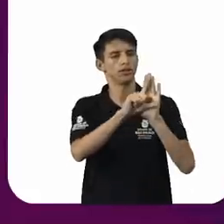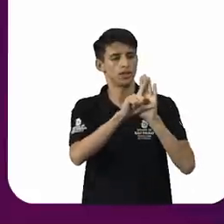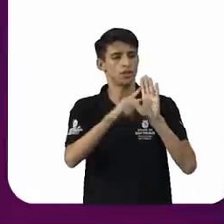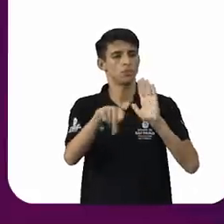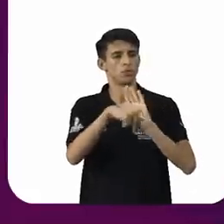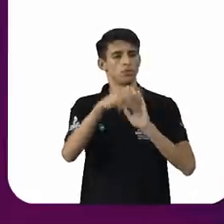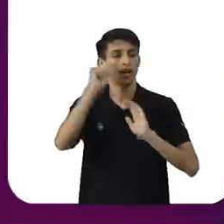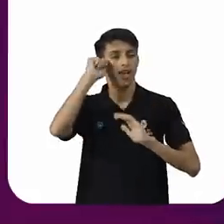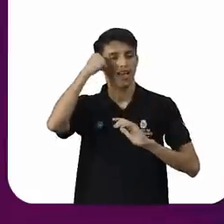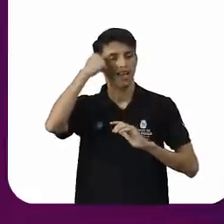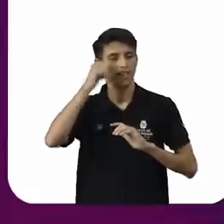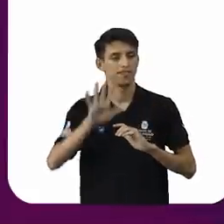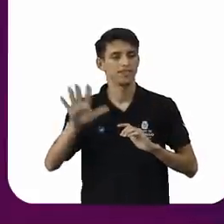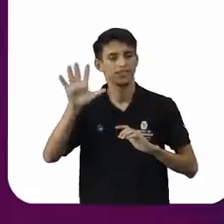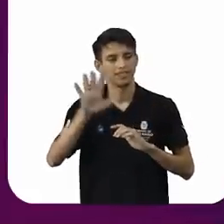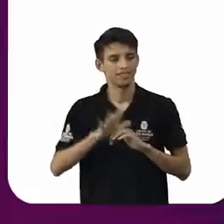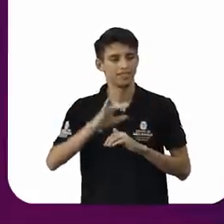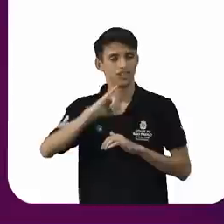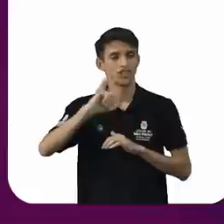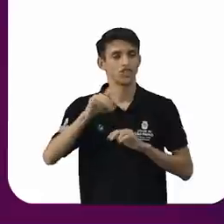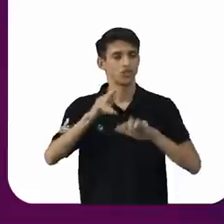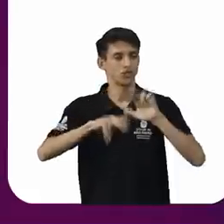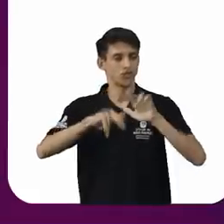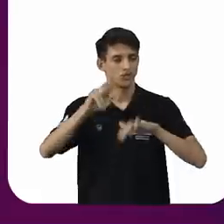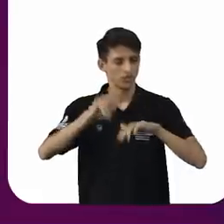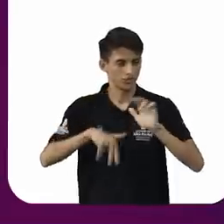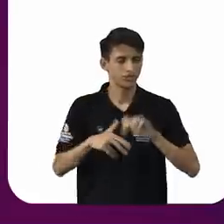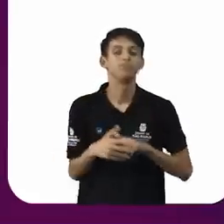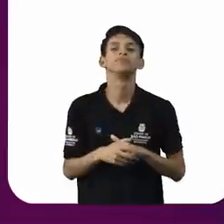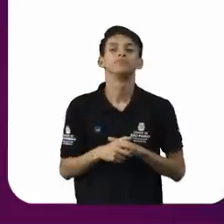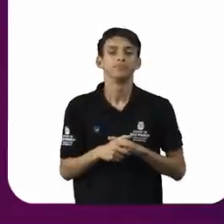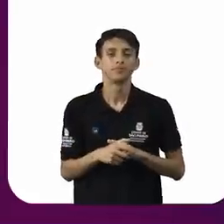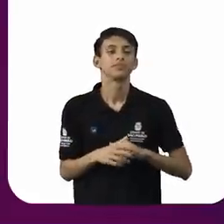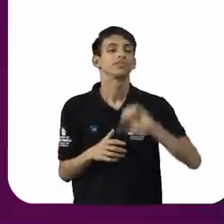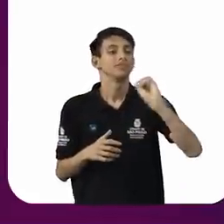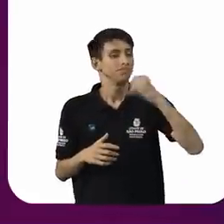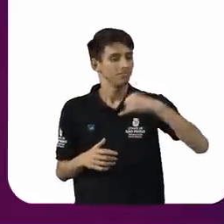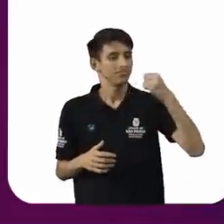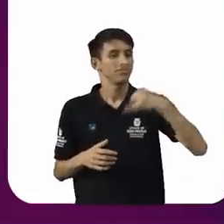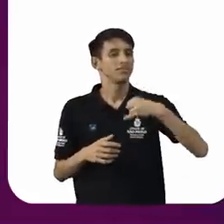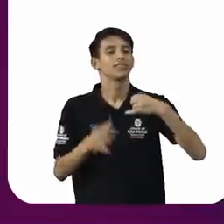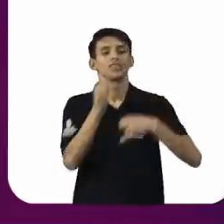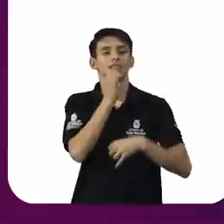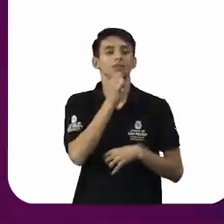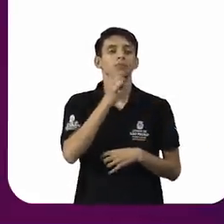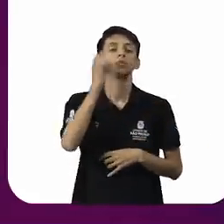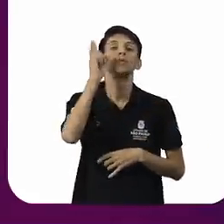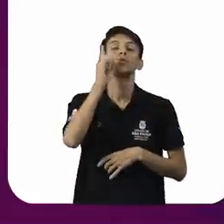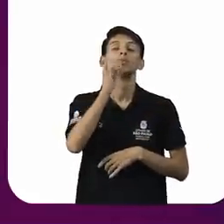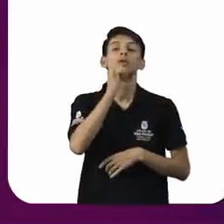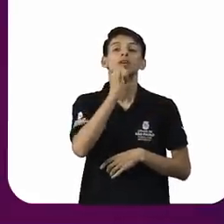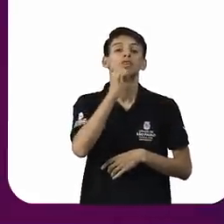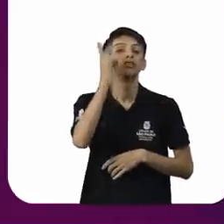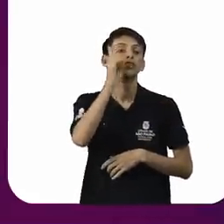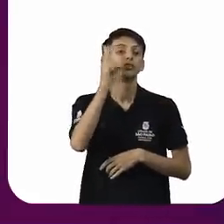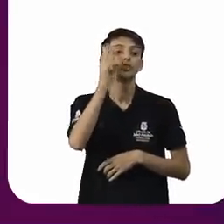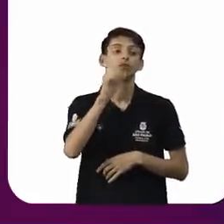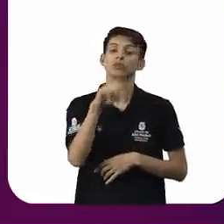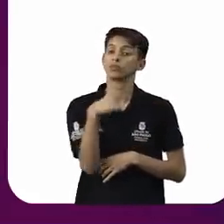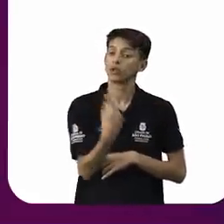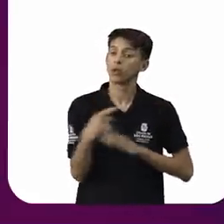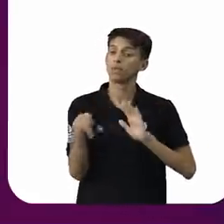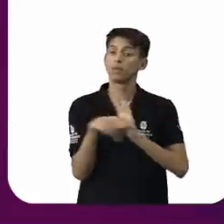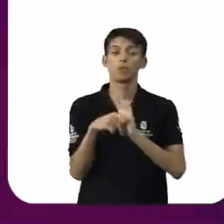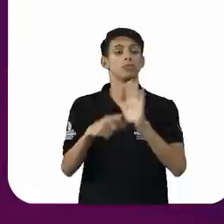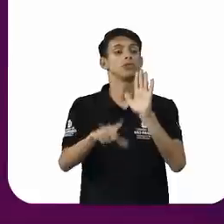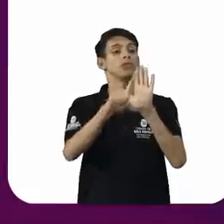africano, agora em junho, não é? Em junho, resgatando o histórico mesmo das nossas constituições,